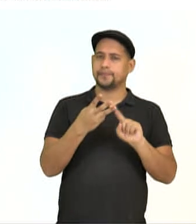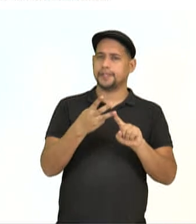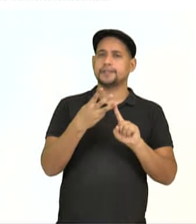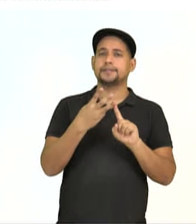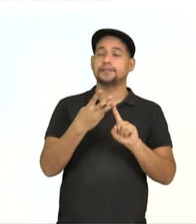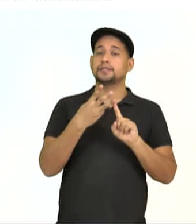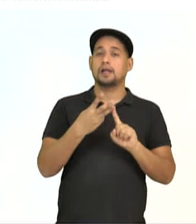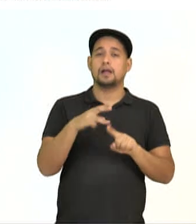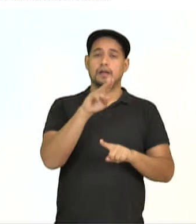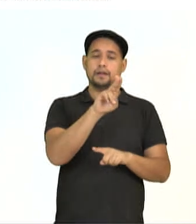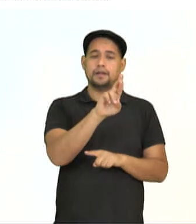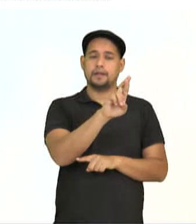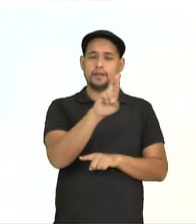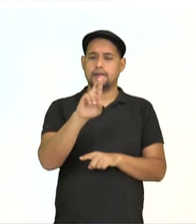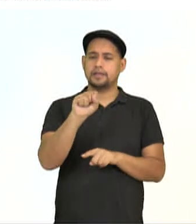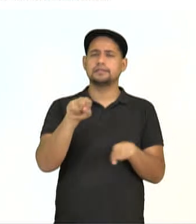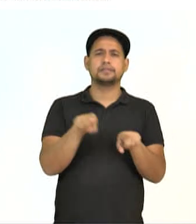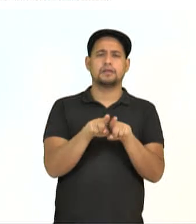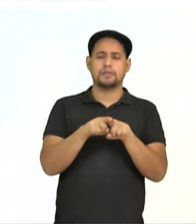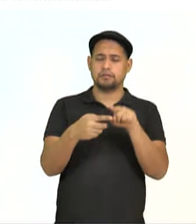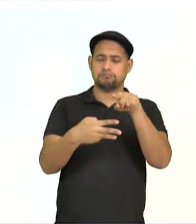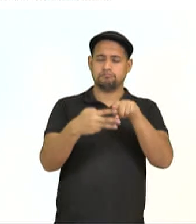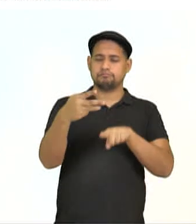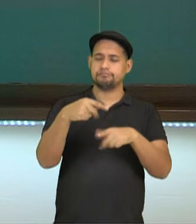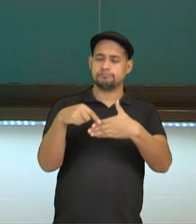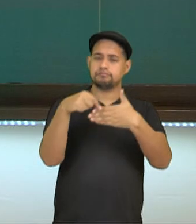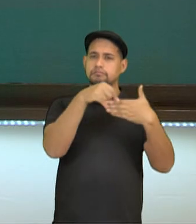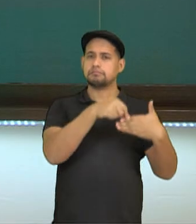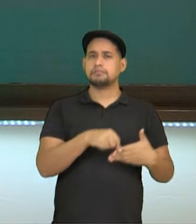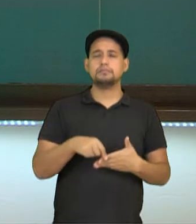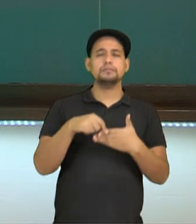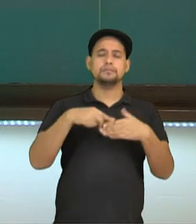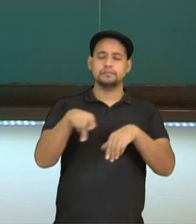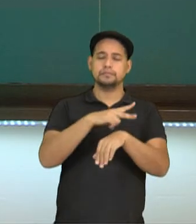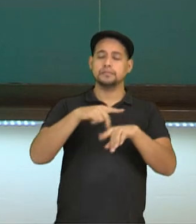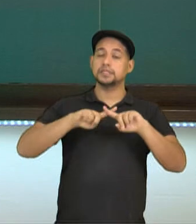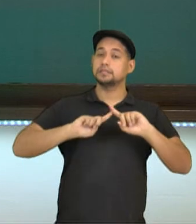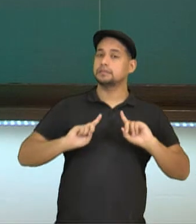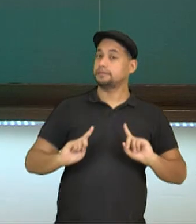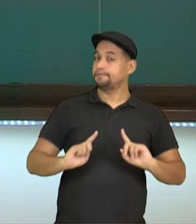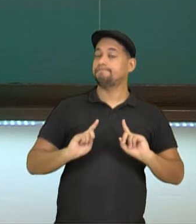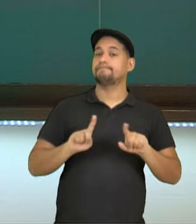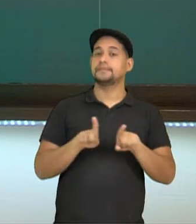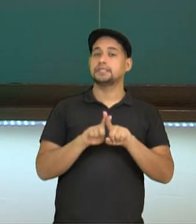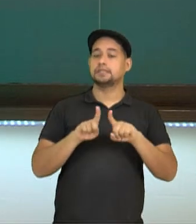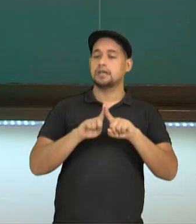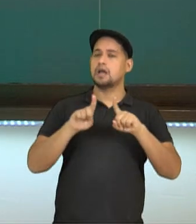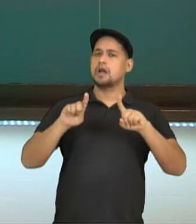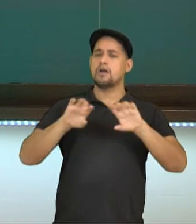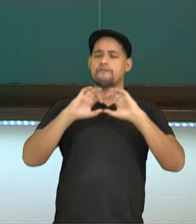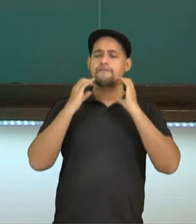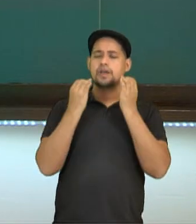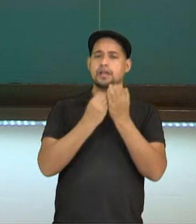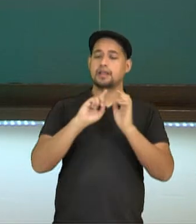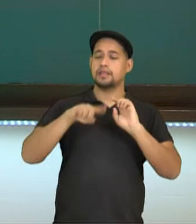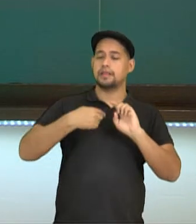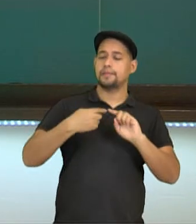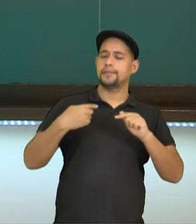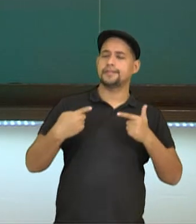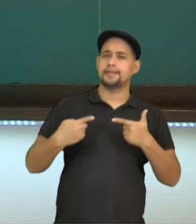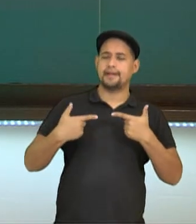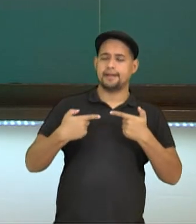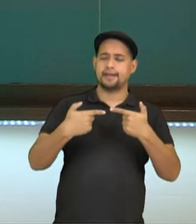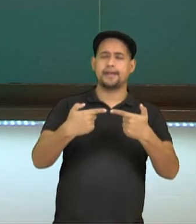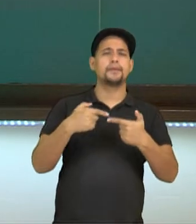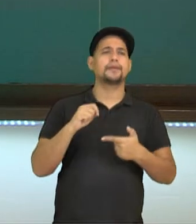Stalin, da União Soviética, os líderes dos países aliados. Segunda conferência pós-guerra foi a Conferência de Potsdam,